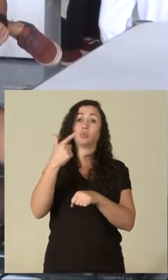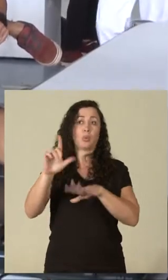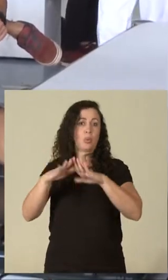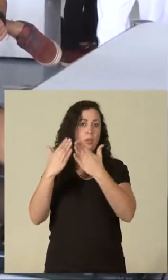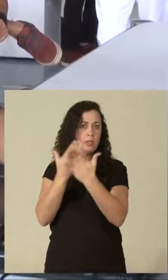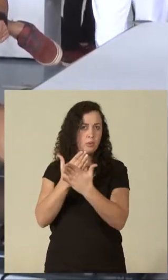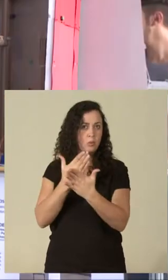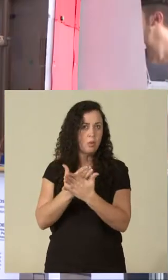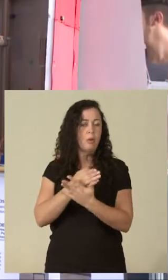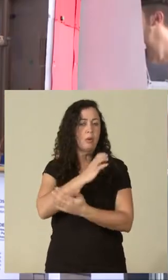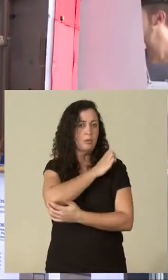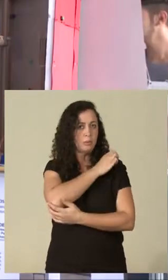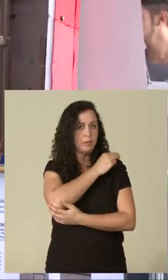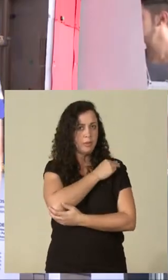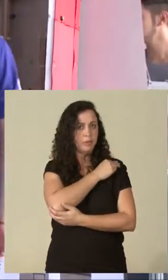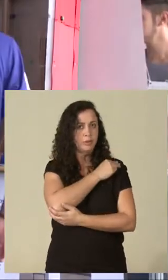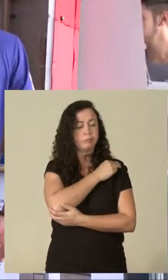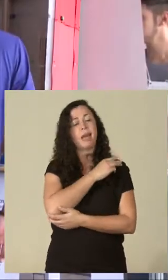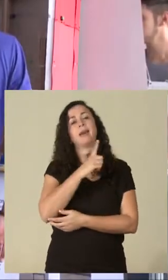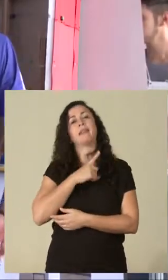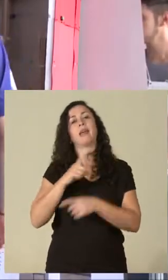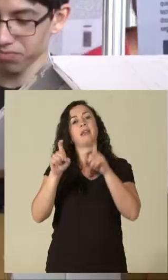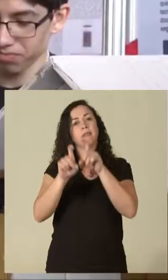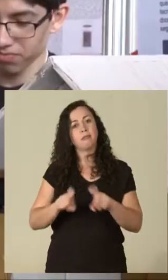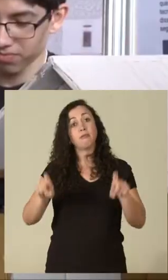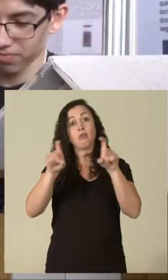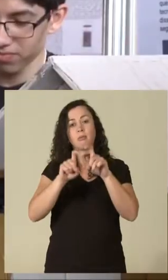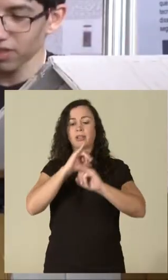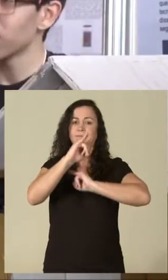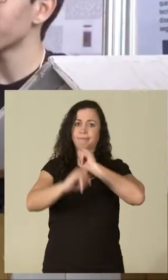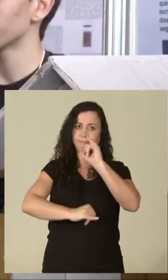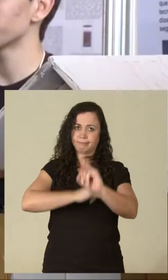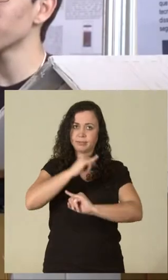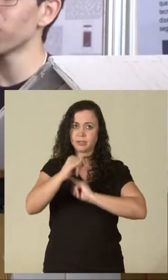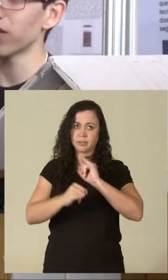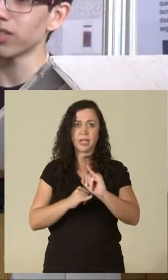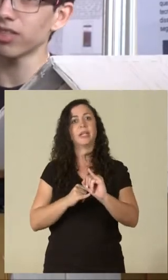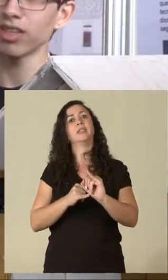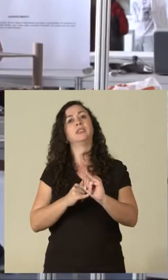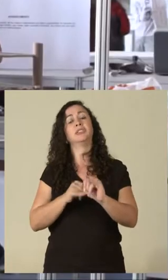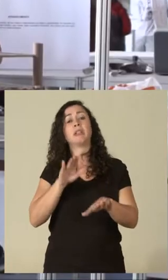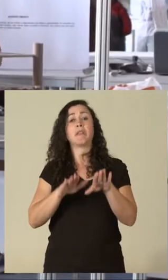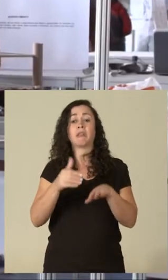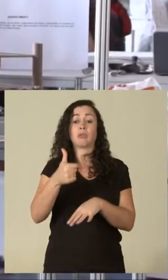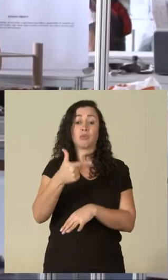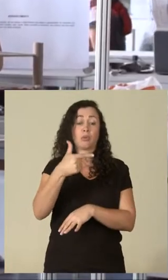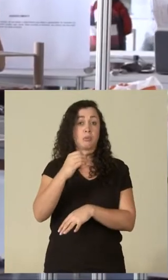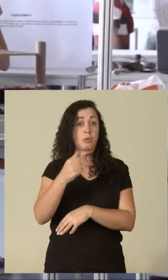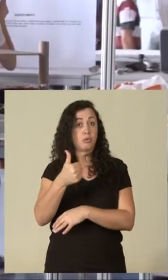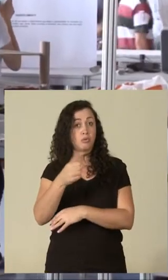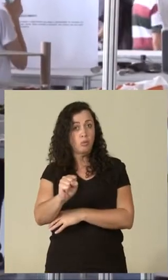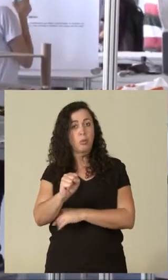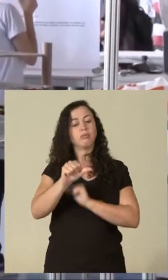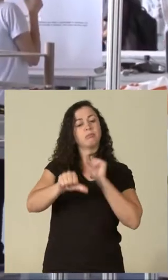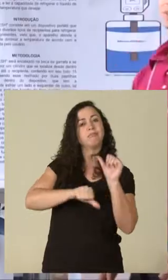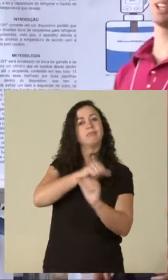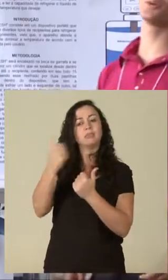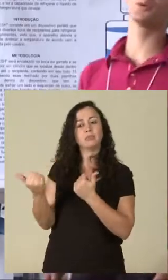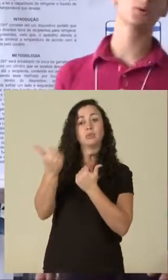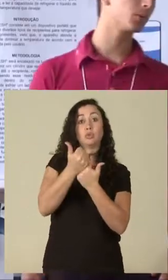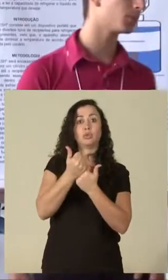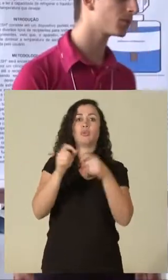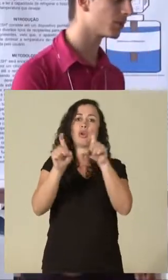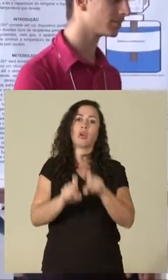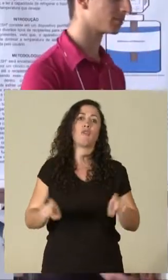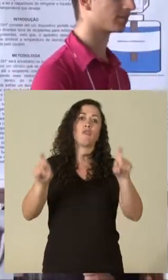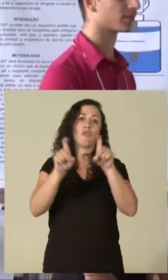nós temos informática pela internet, que provavelmente em 2018 será substituído por informática